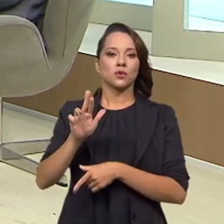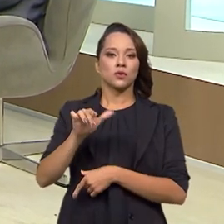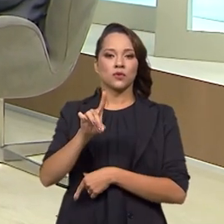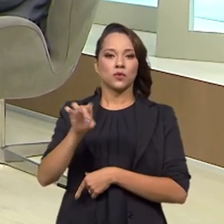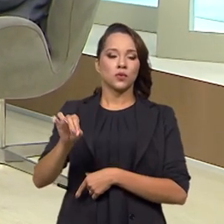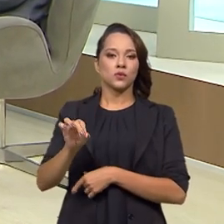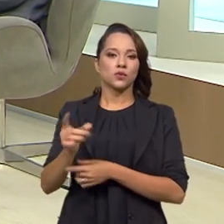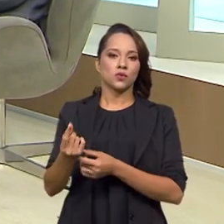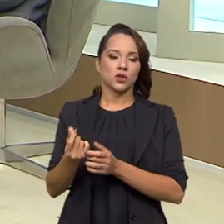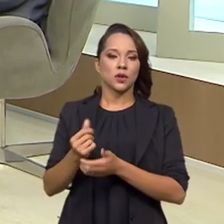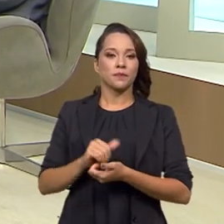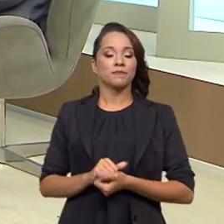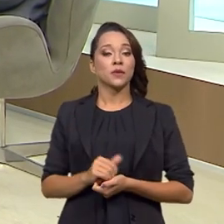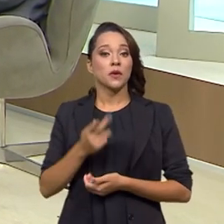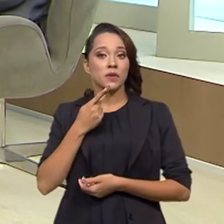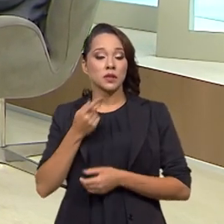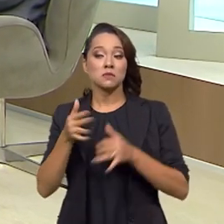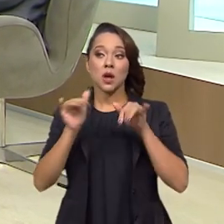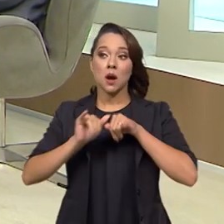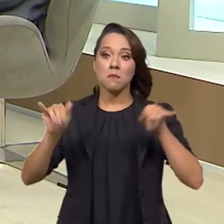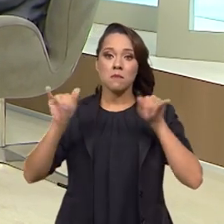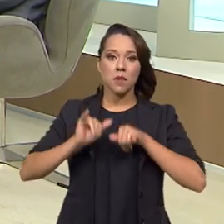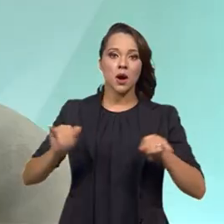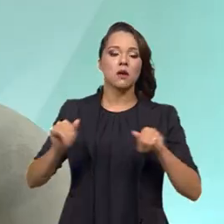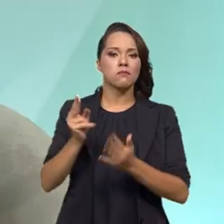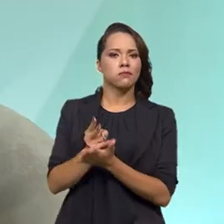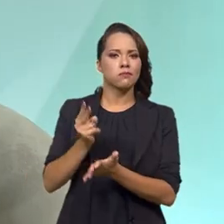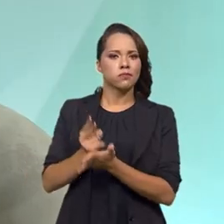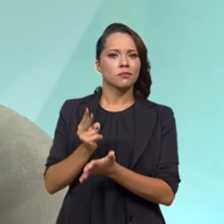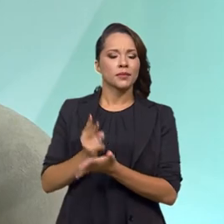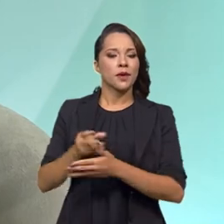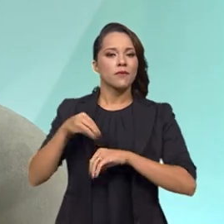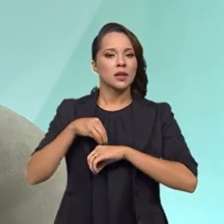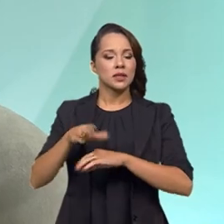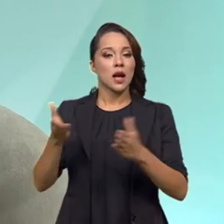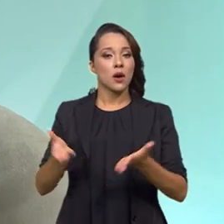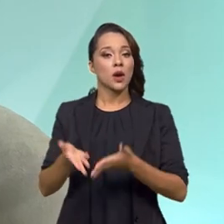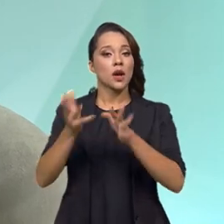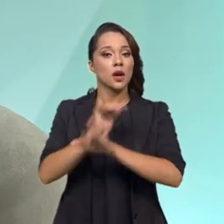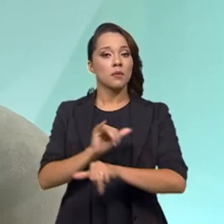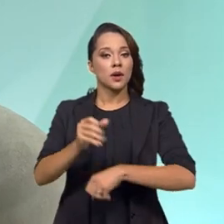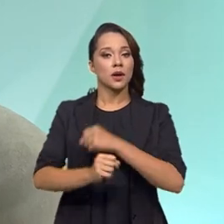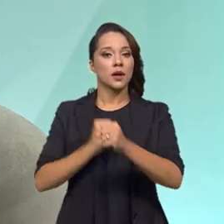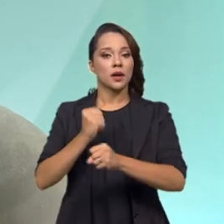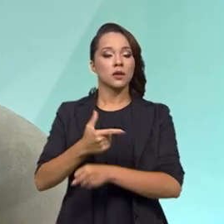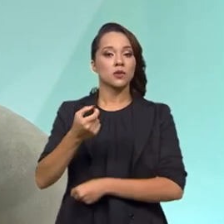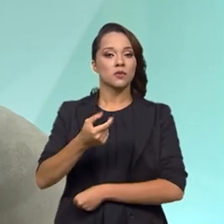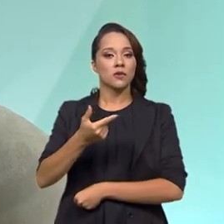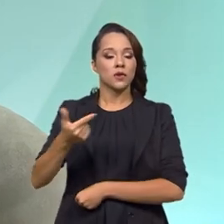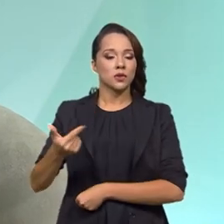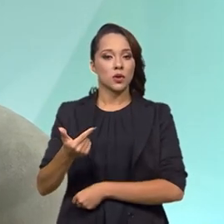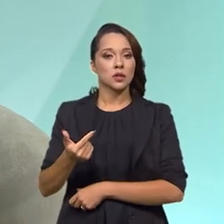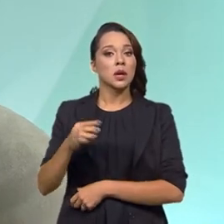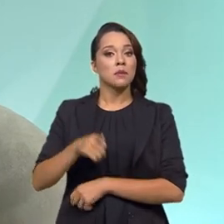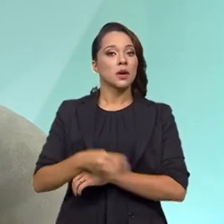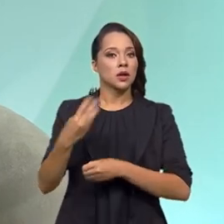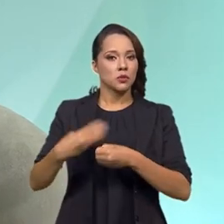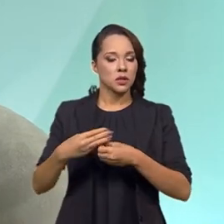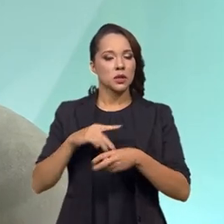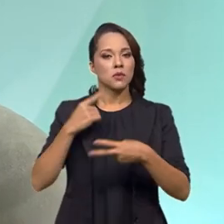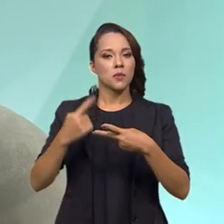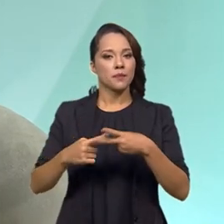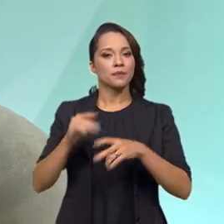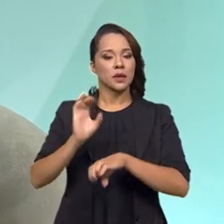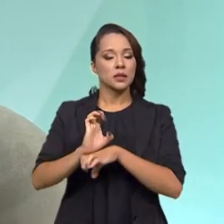com as suas arrecadações. Estamos fazendo campanha de forma permanente. Vamos lançar agora a campanha 2022 para que os municípios e estados